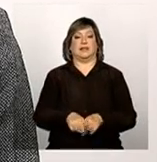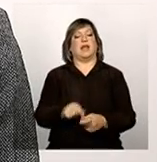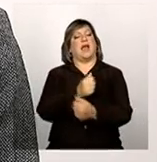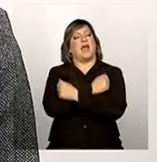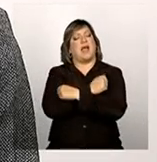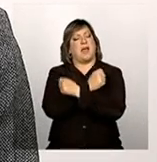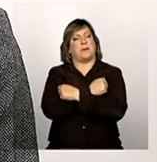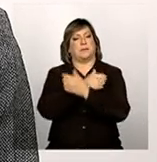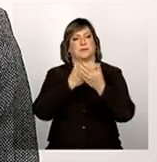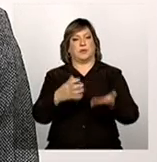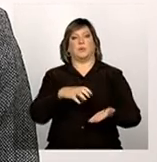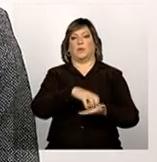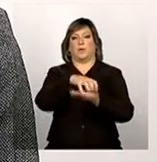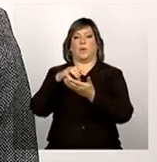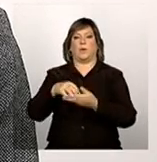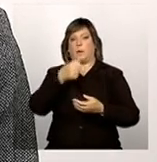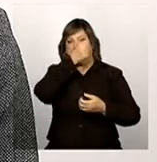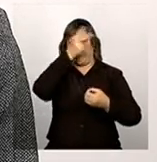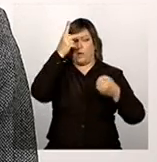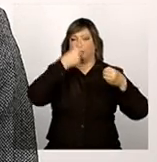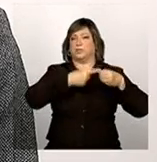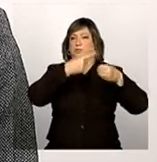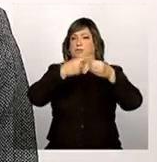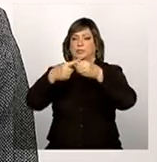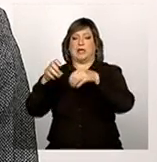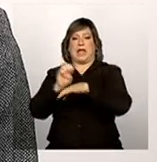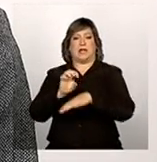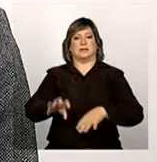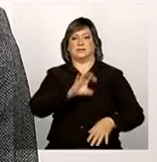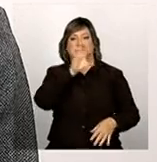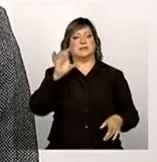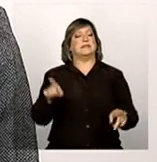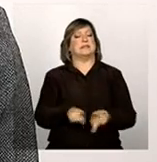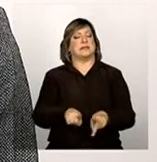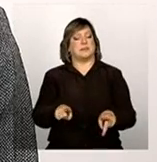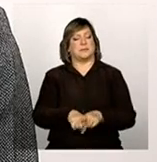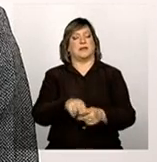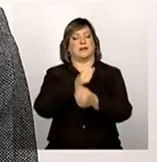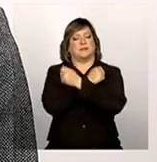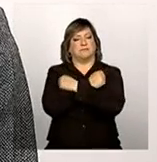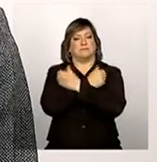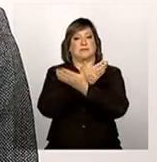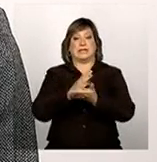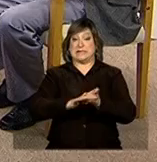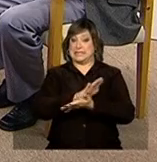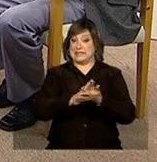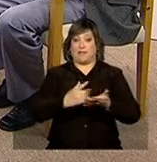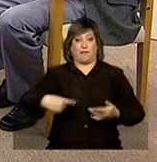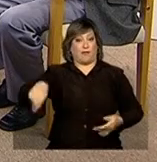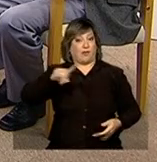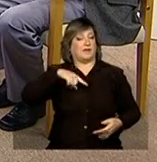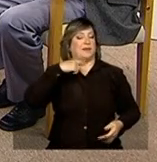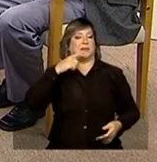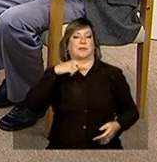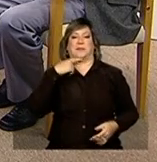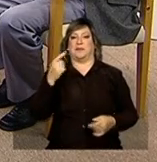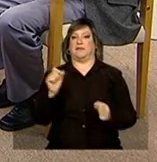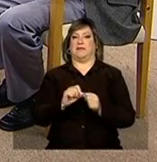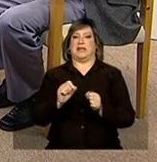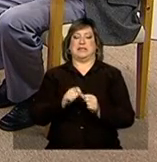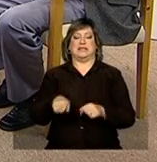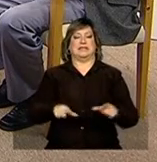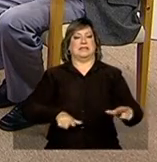abraço para as equipes municipais, para as equipes estaduais também, que sem essas equipes, a gente não consegue